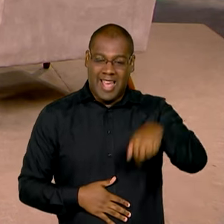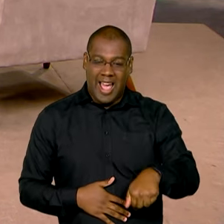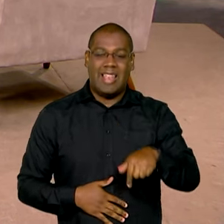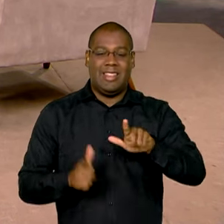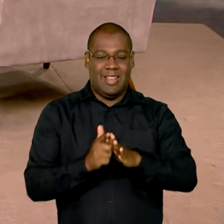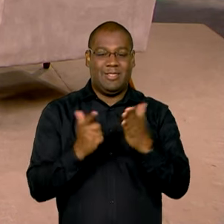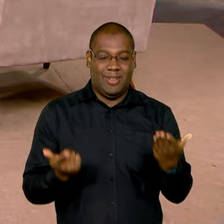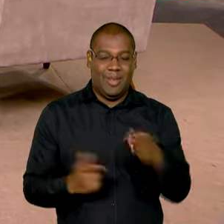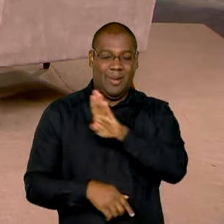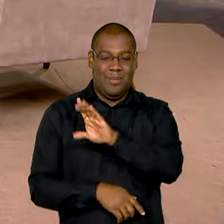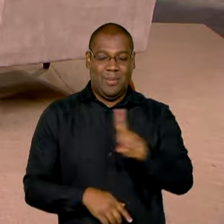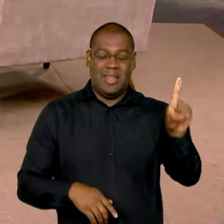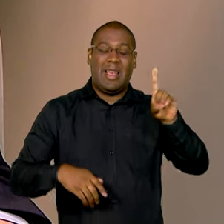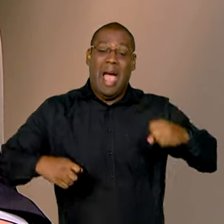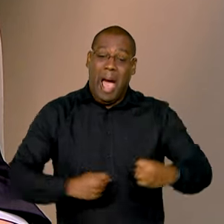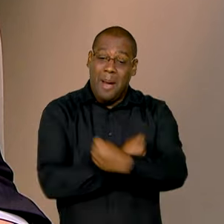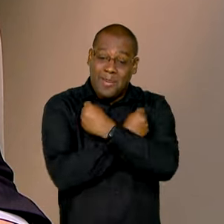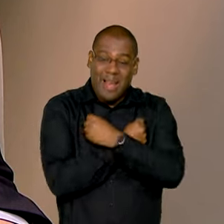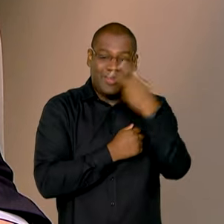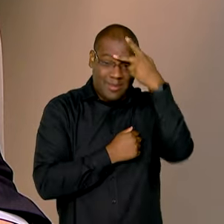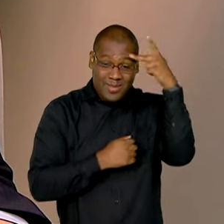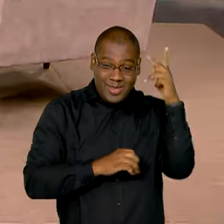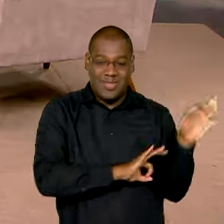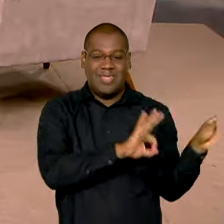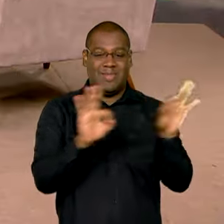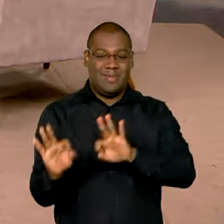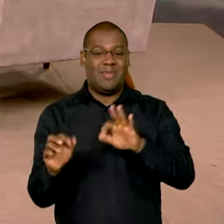Muito obrigado, um grande abraço a todos os telespectadores. Obrigada.